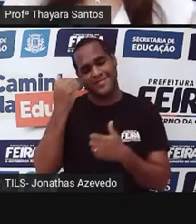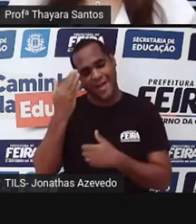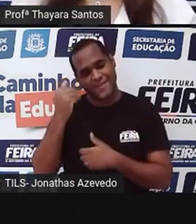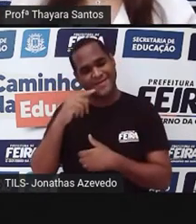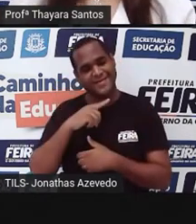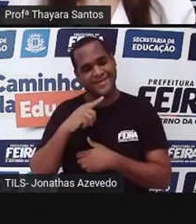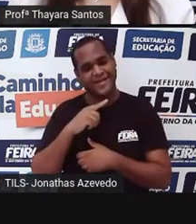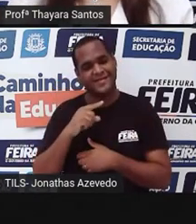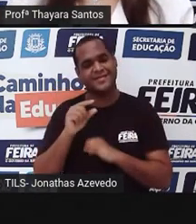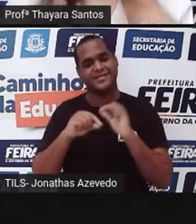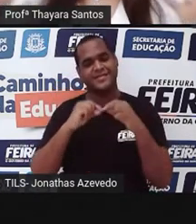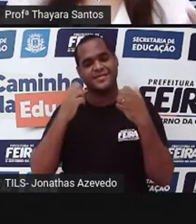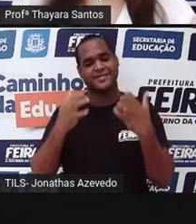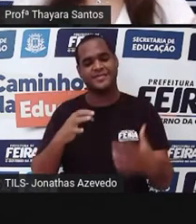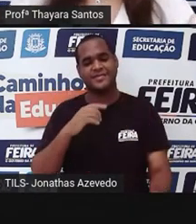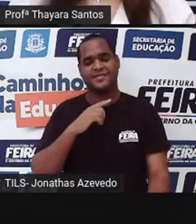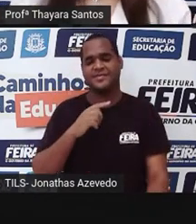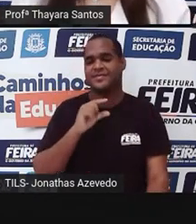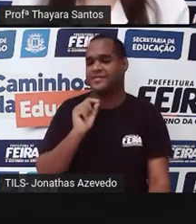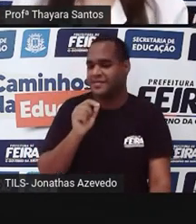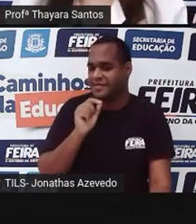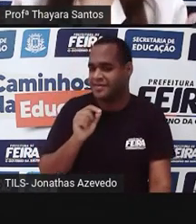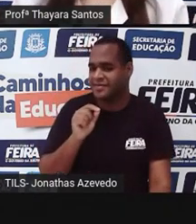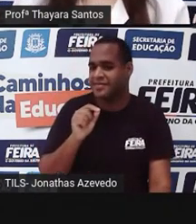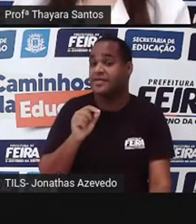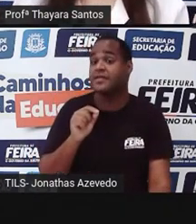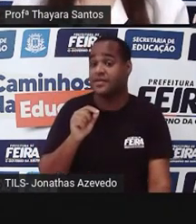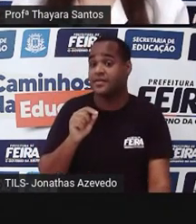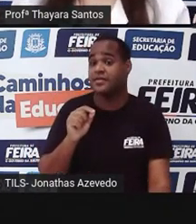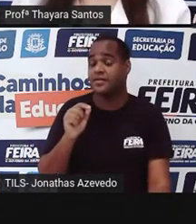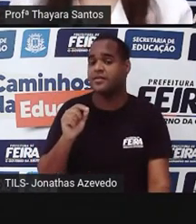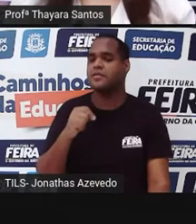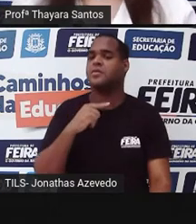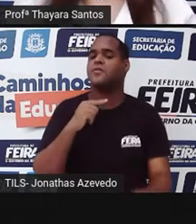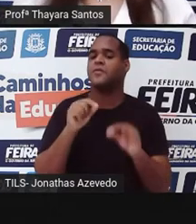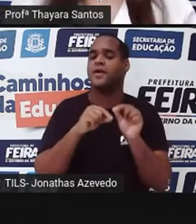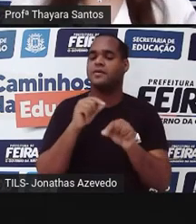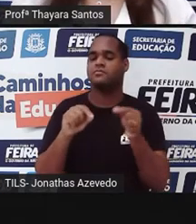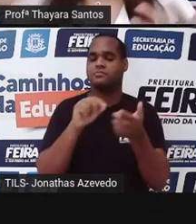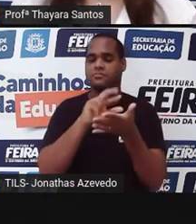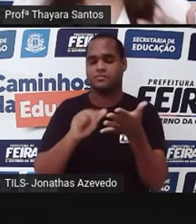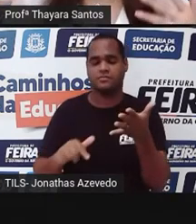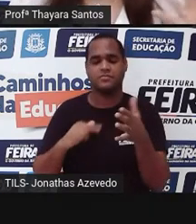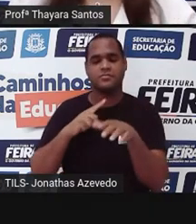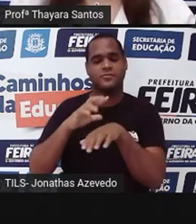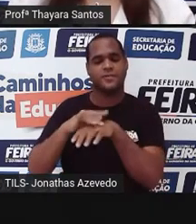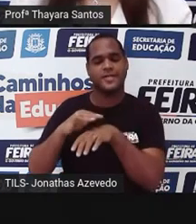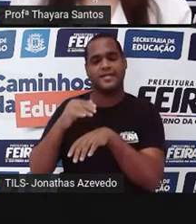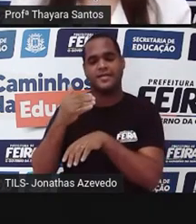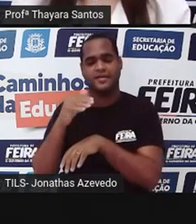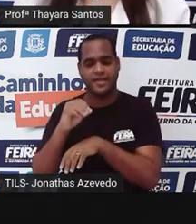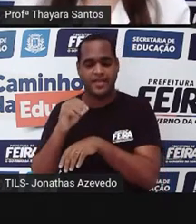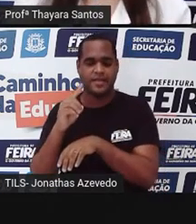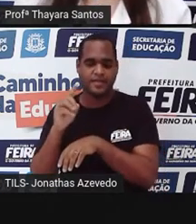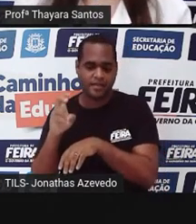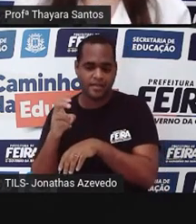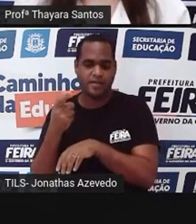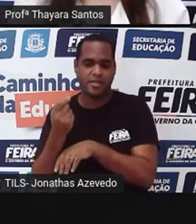grande proporção do impacto desses transgênicos nos próximos 10, 15 e 20 anos.